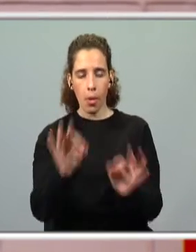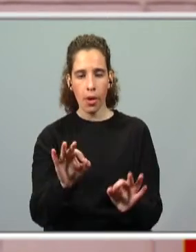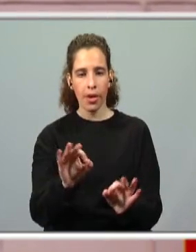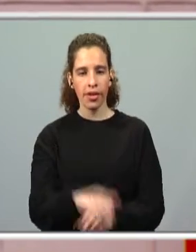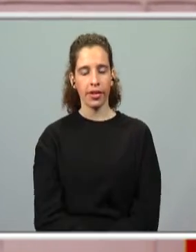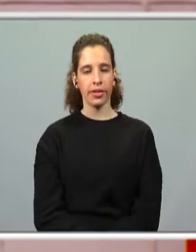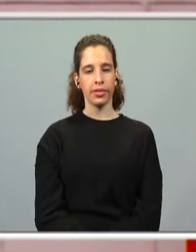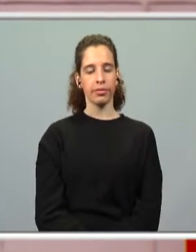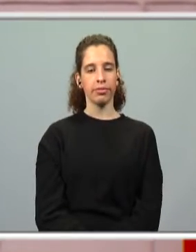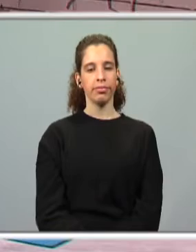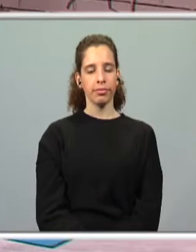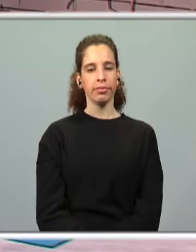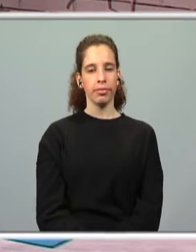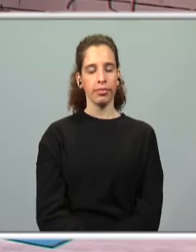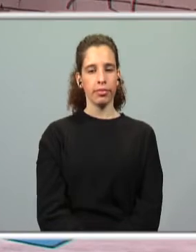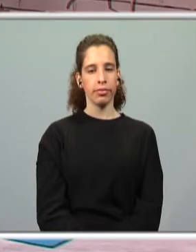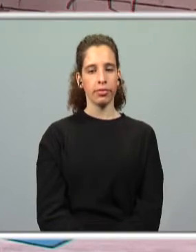Sim? Então vamos.